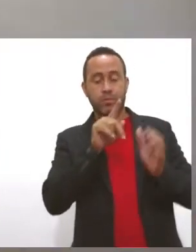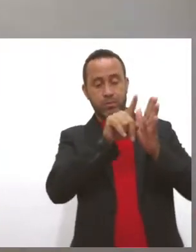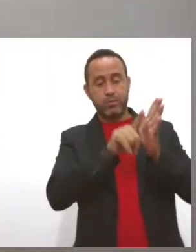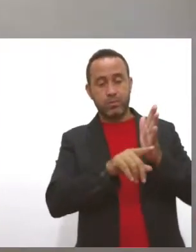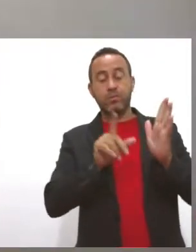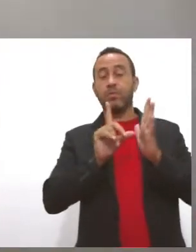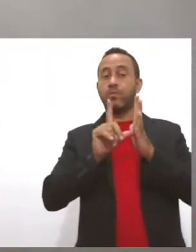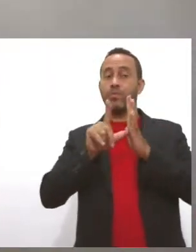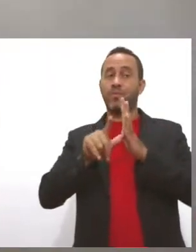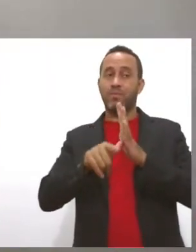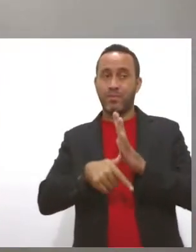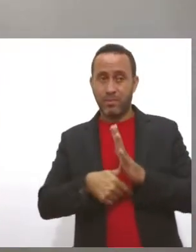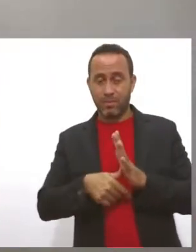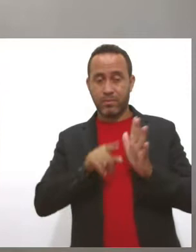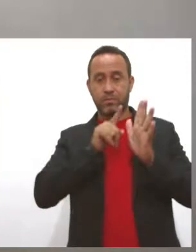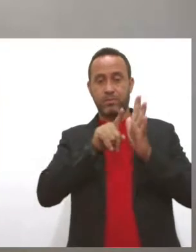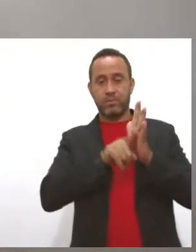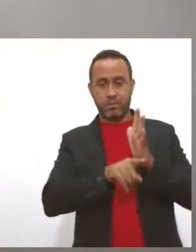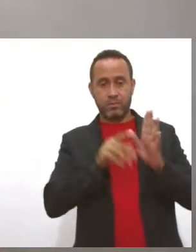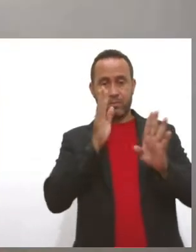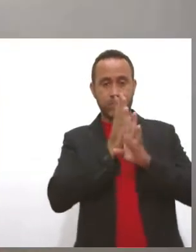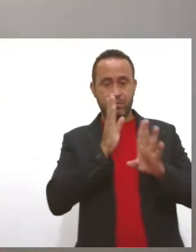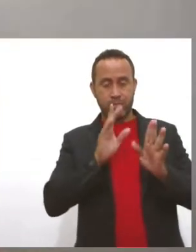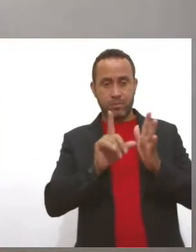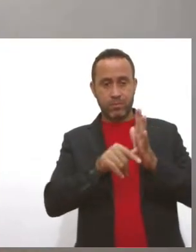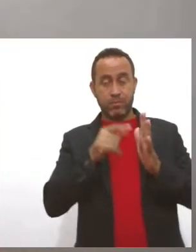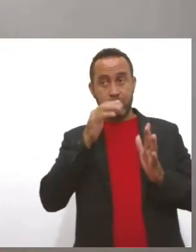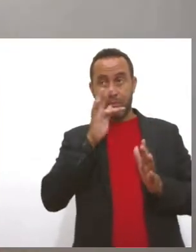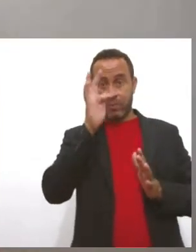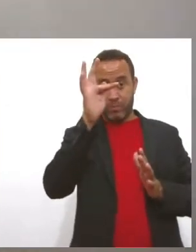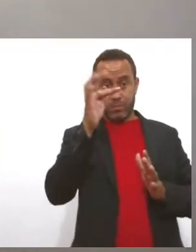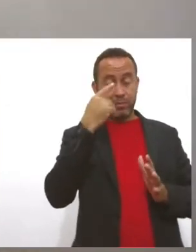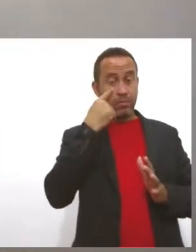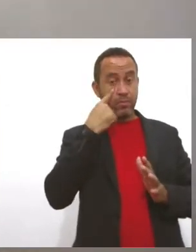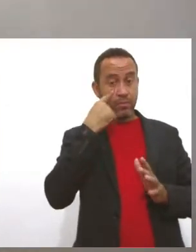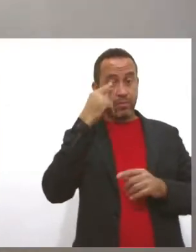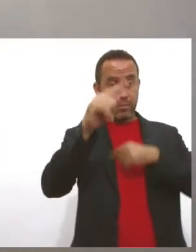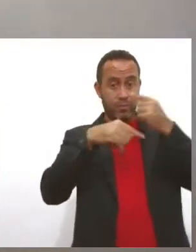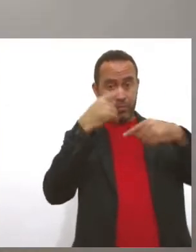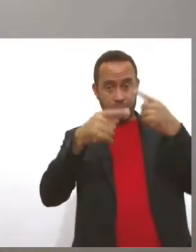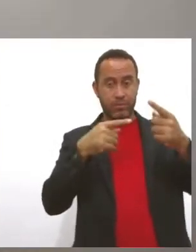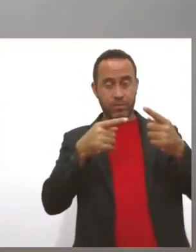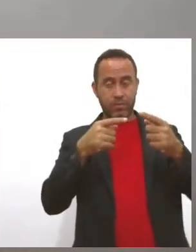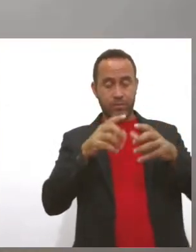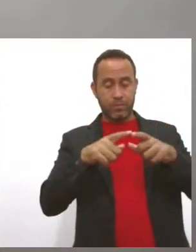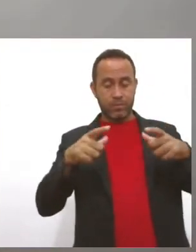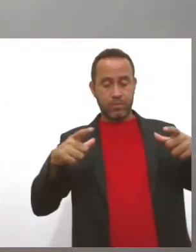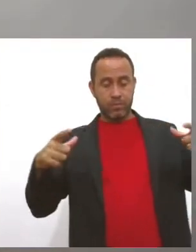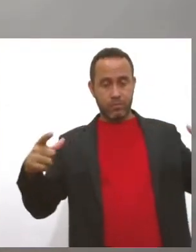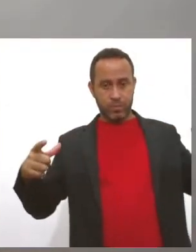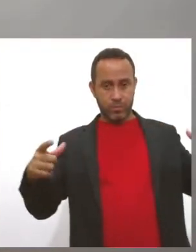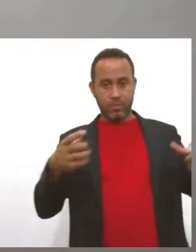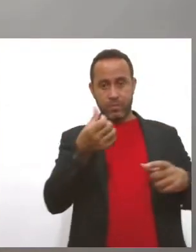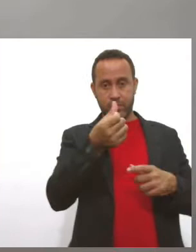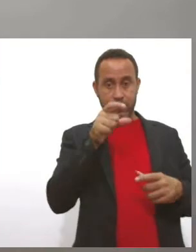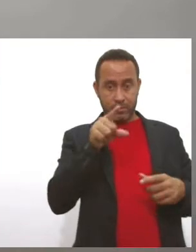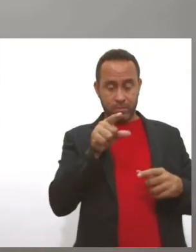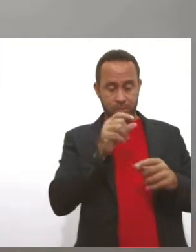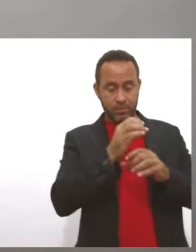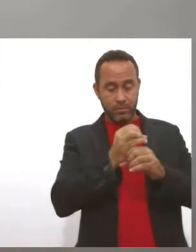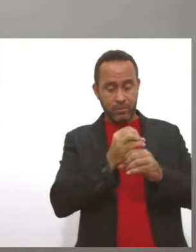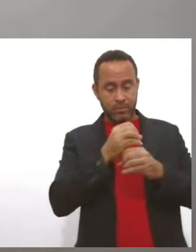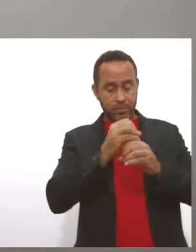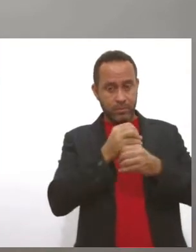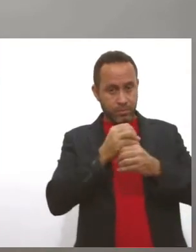muito intenso, como a gente viu também lá na frente, quando o Sergipe já estava com um aumento de casos. Há seis mil amostras aguardando o resultado.